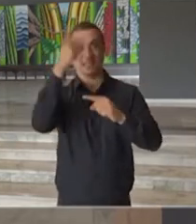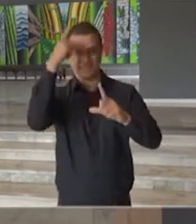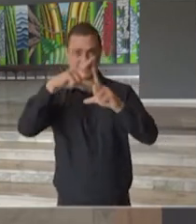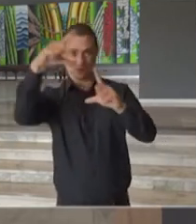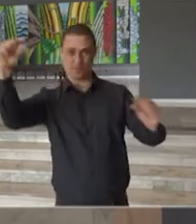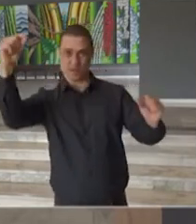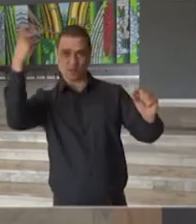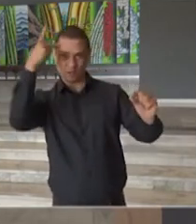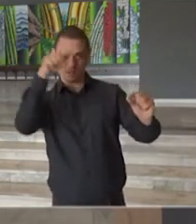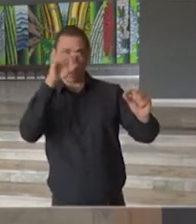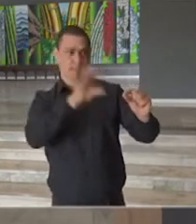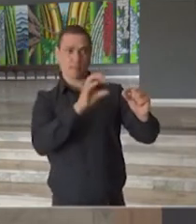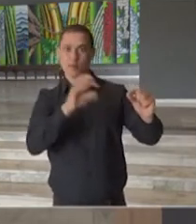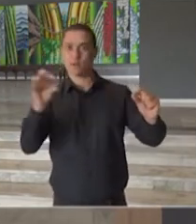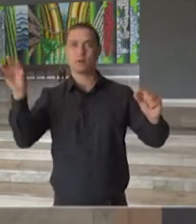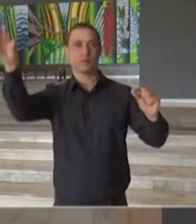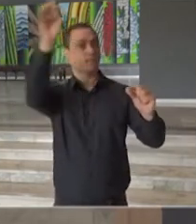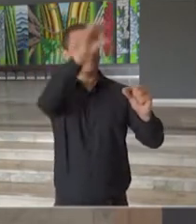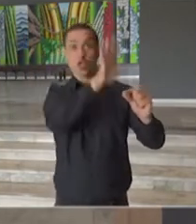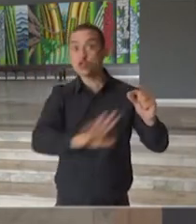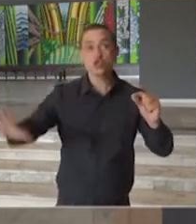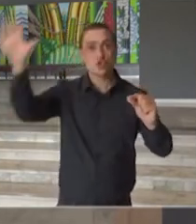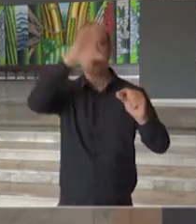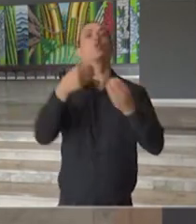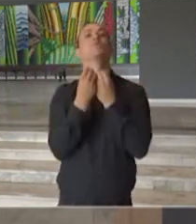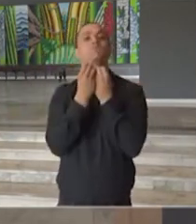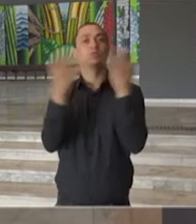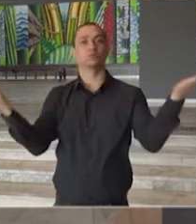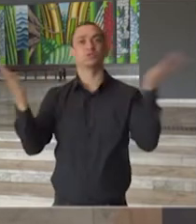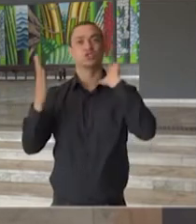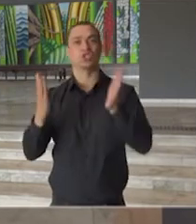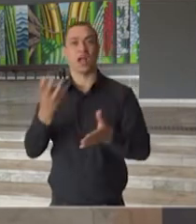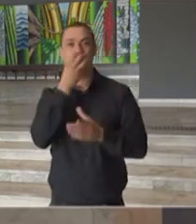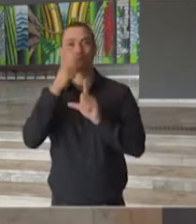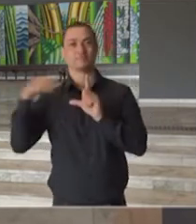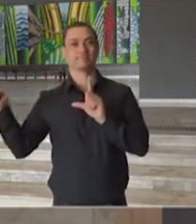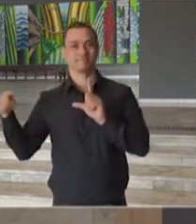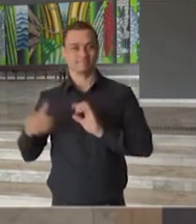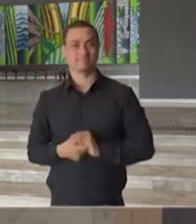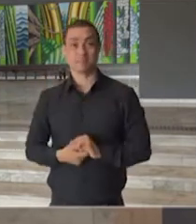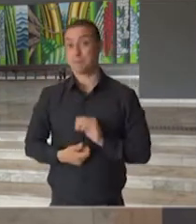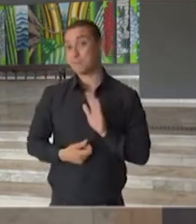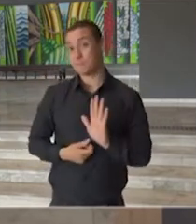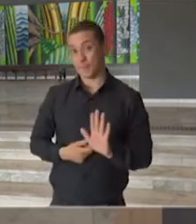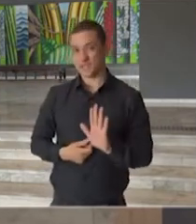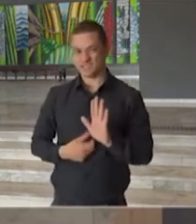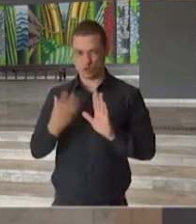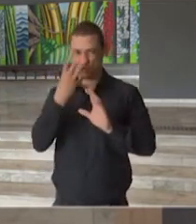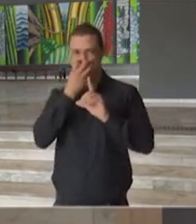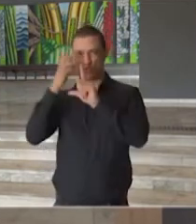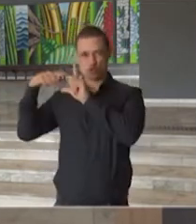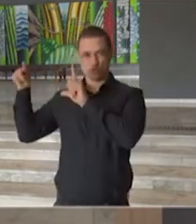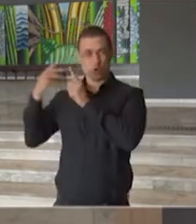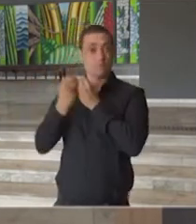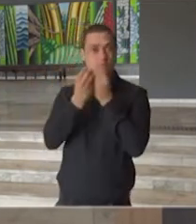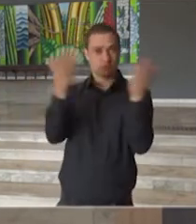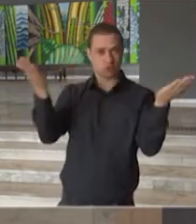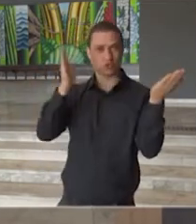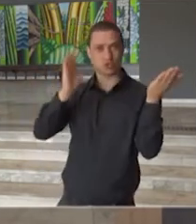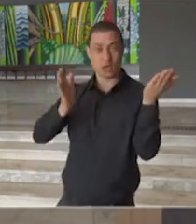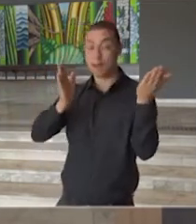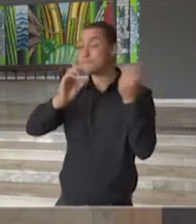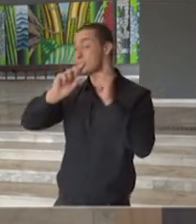respiradores distribuídos ao longo desse processo. Mas mais que isso, além dos respiradores, o estado